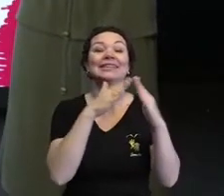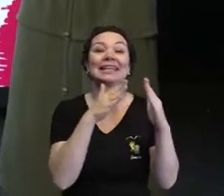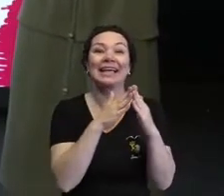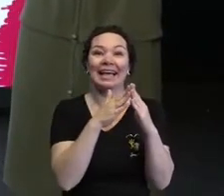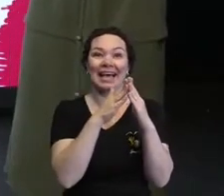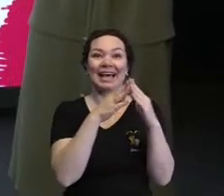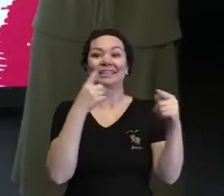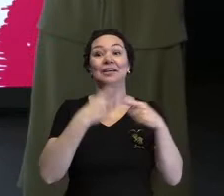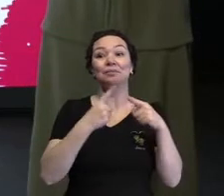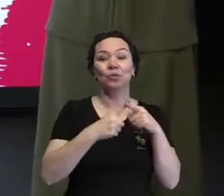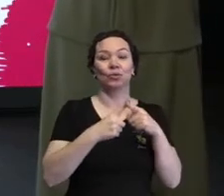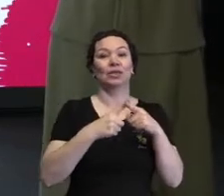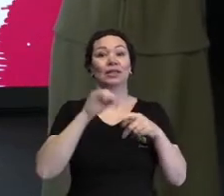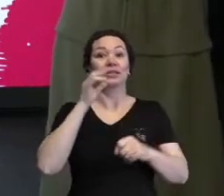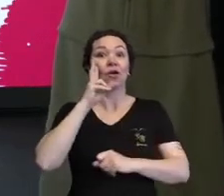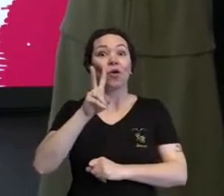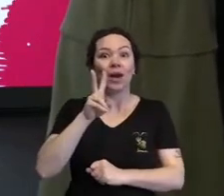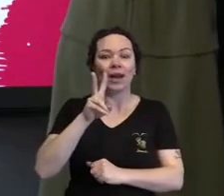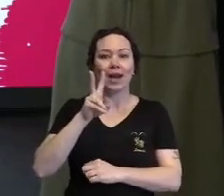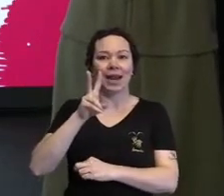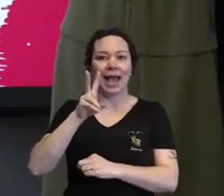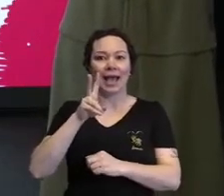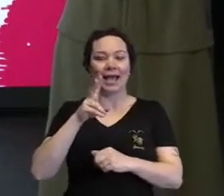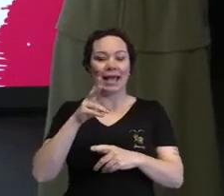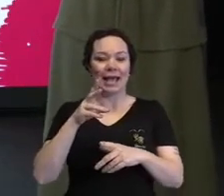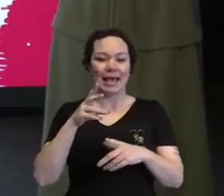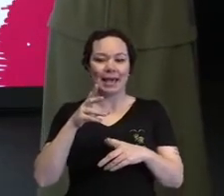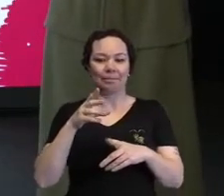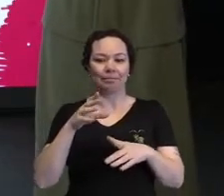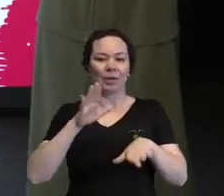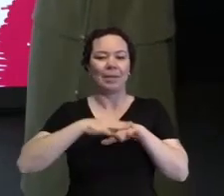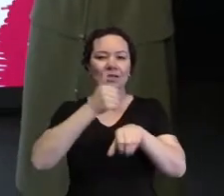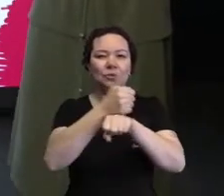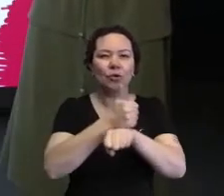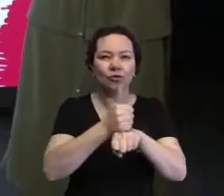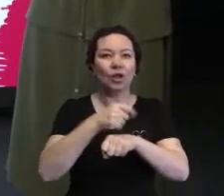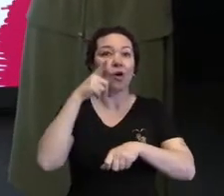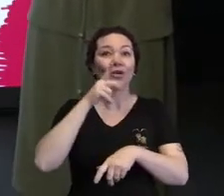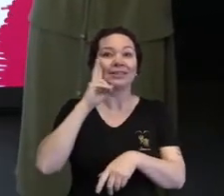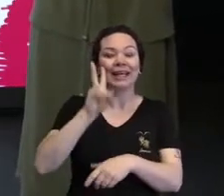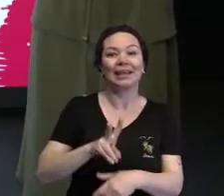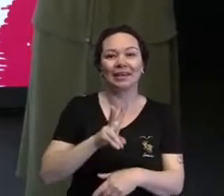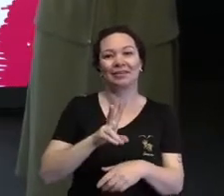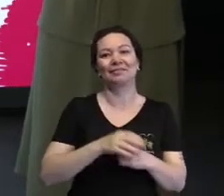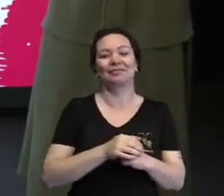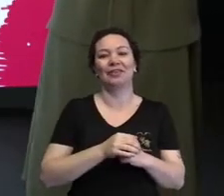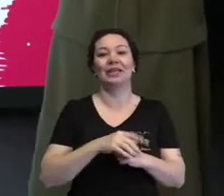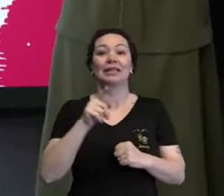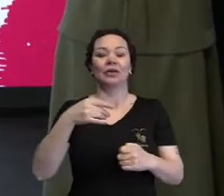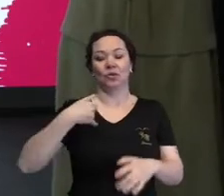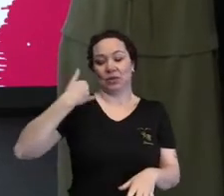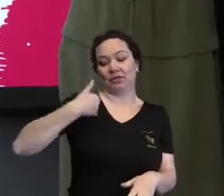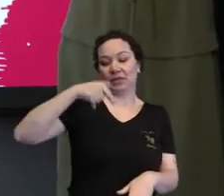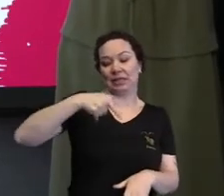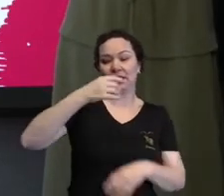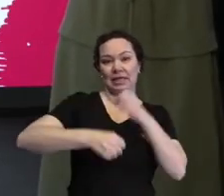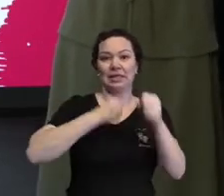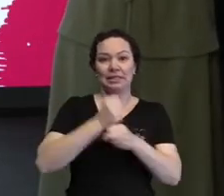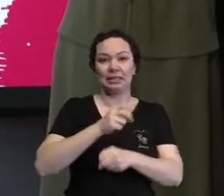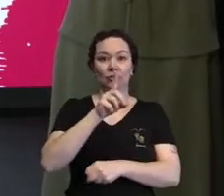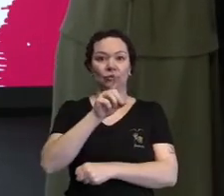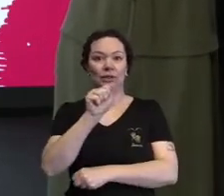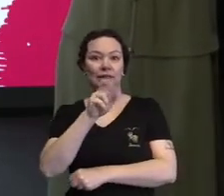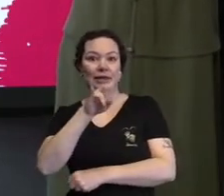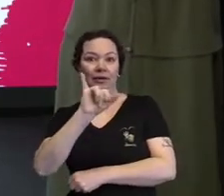às vezes, o olhar técnico pode ajudar. Então, um exemplo aqui prático. O aniversário desse ano do Davi foi 100%